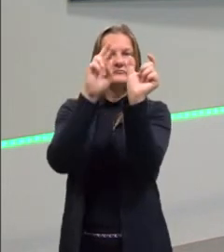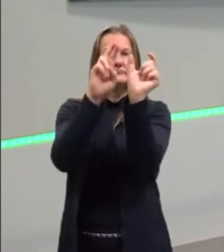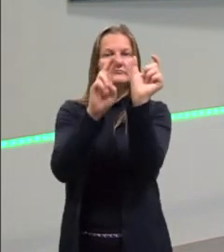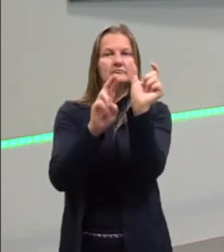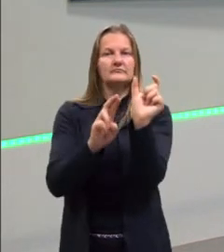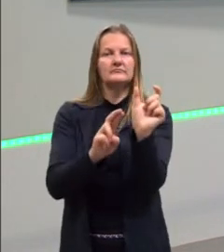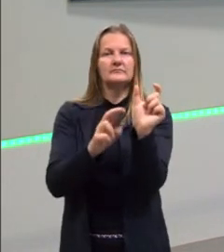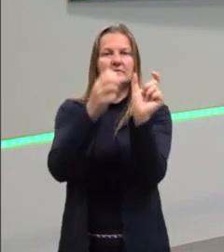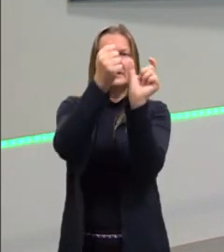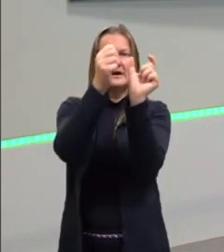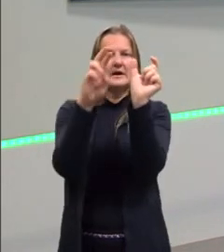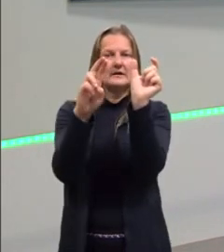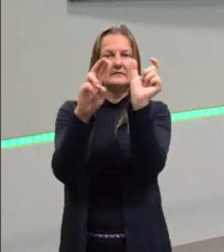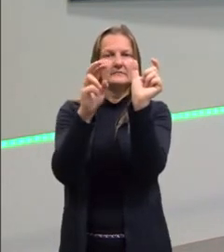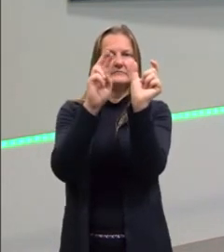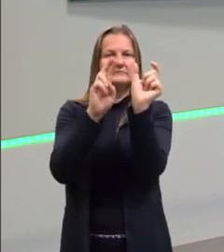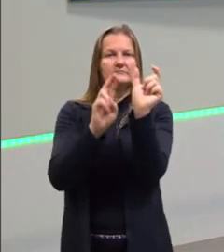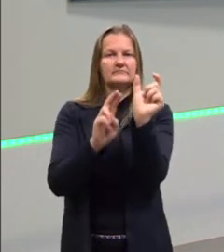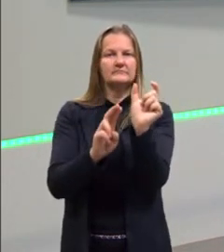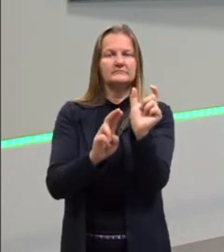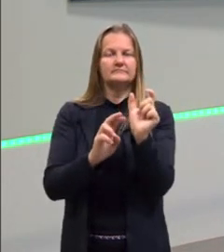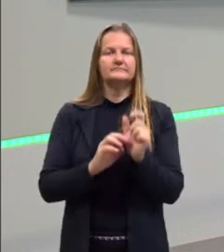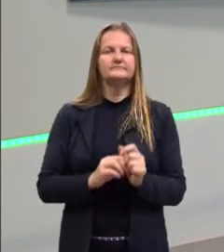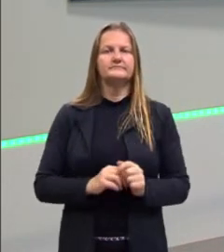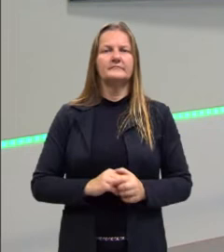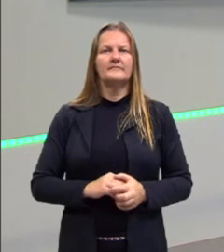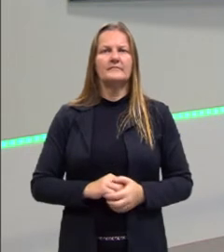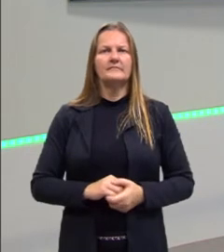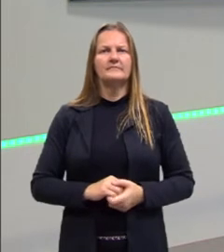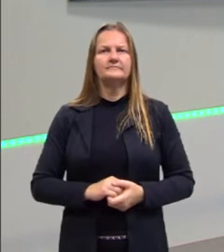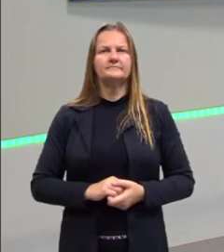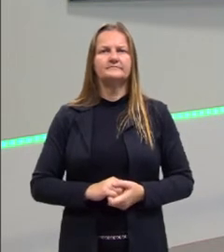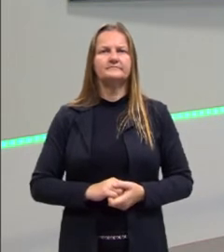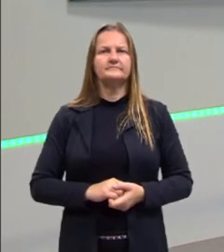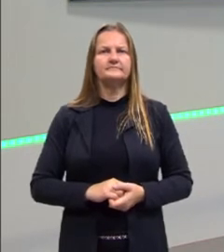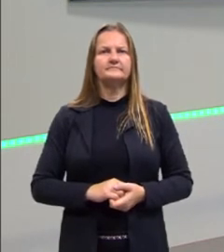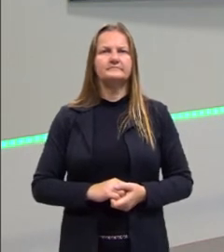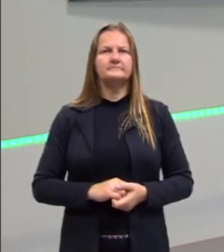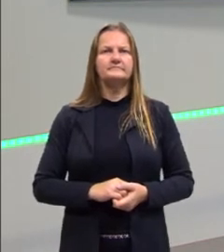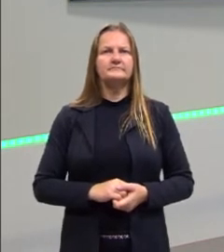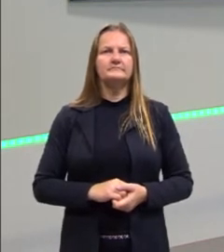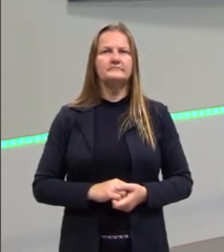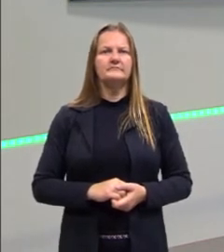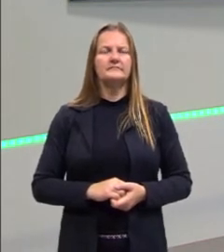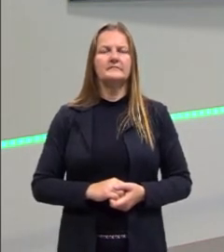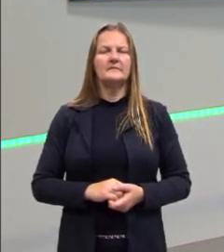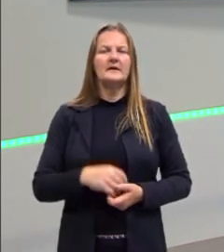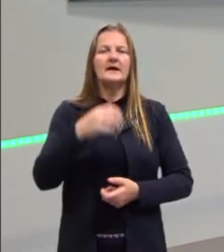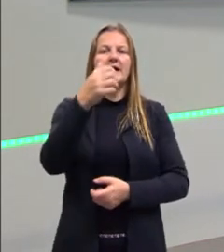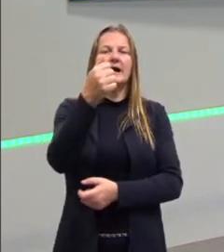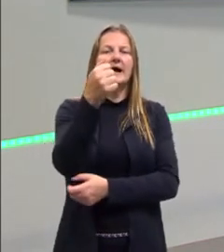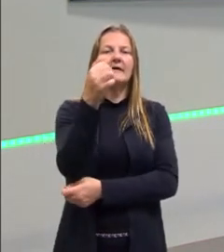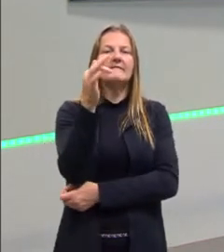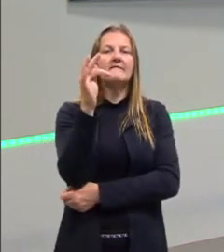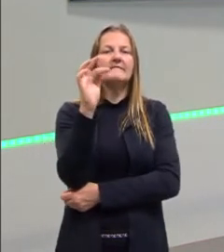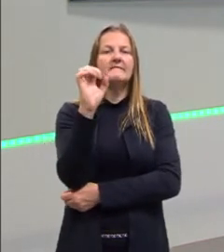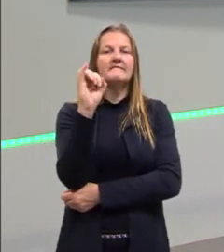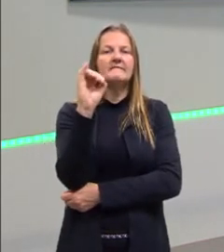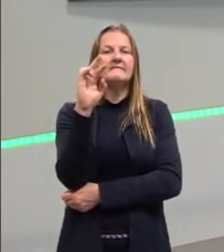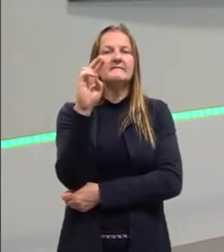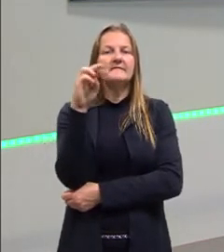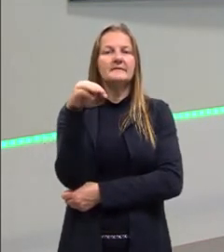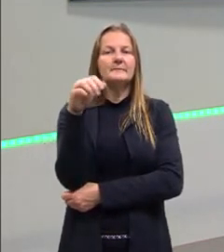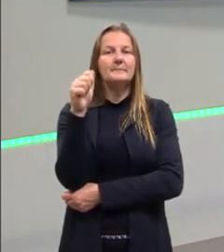Nós podemos perceber que está na forma afirmativa. E eu só queria